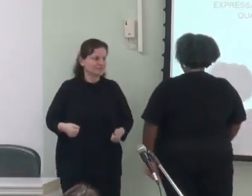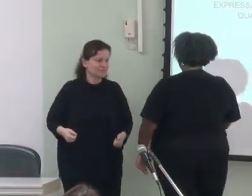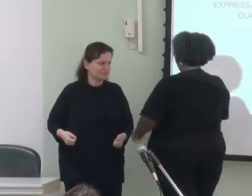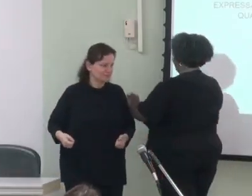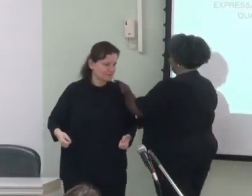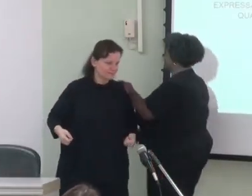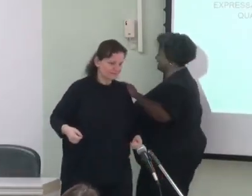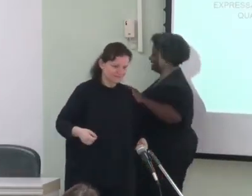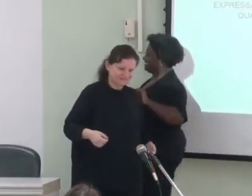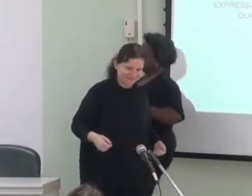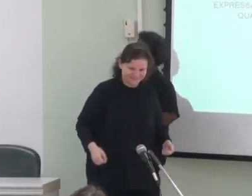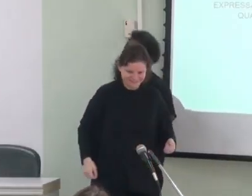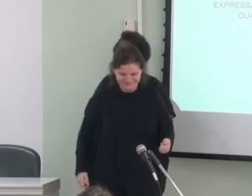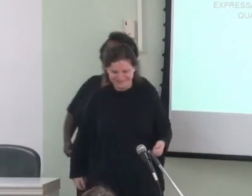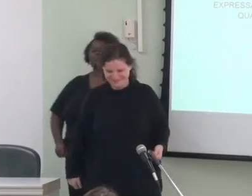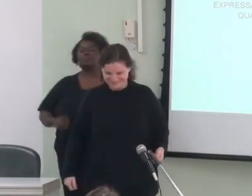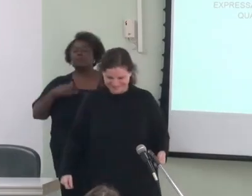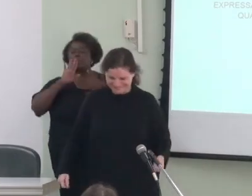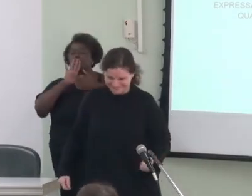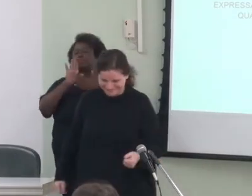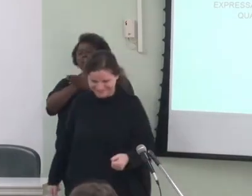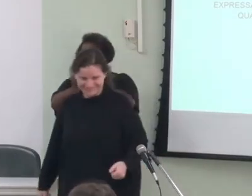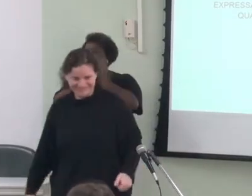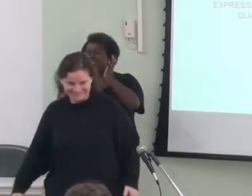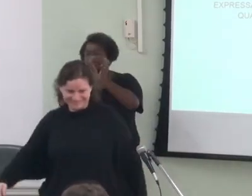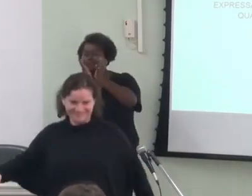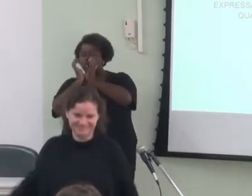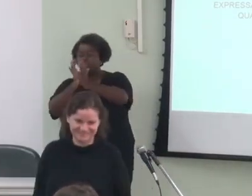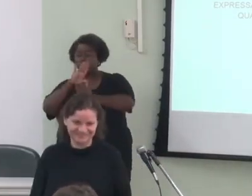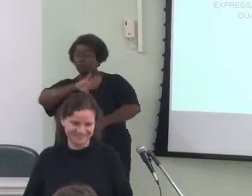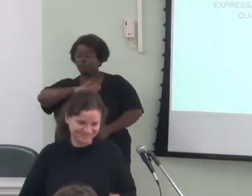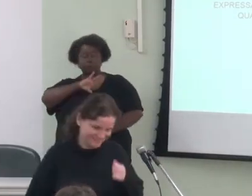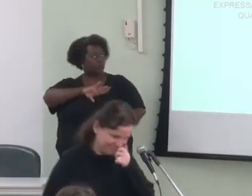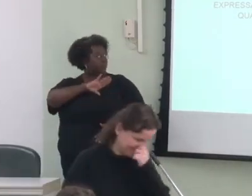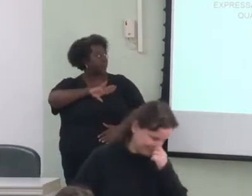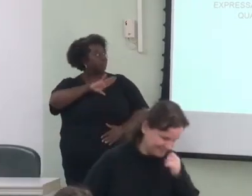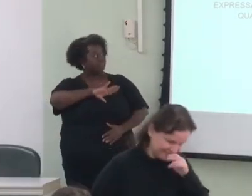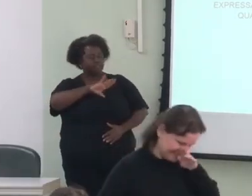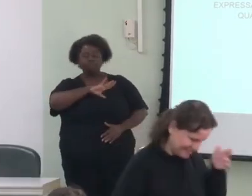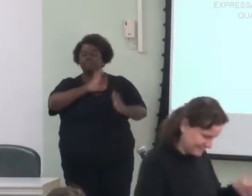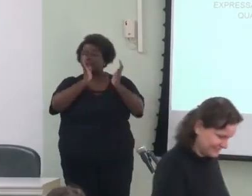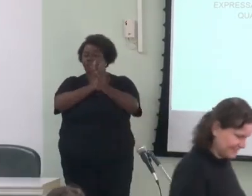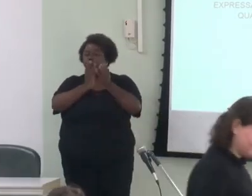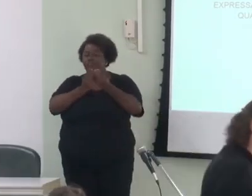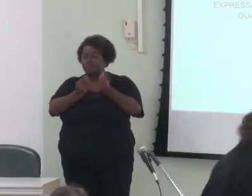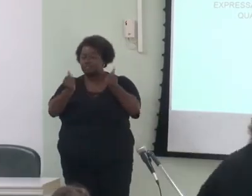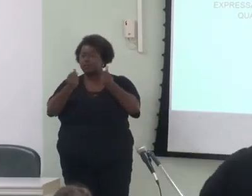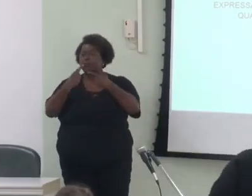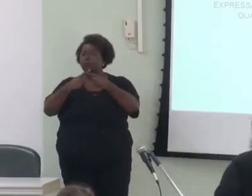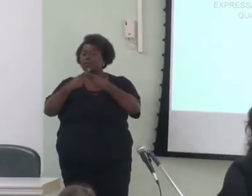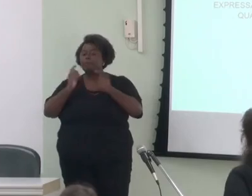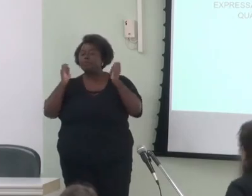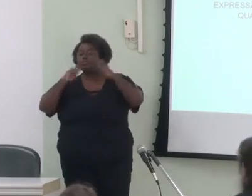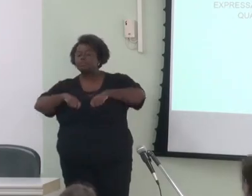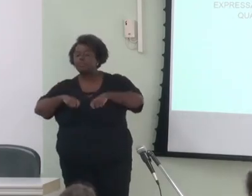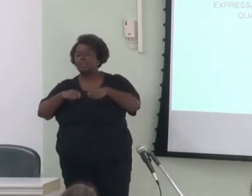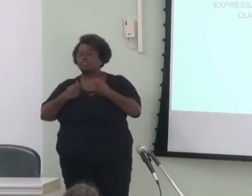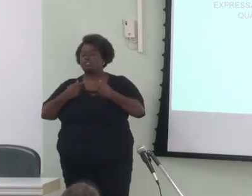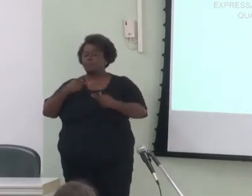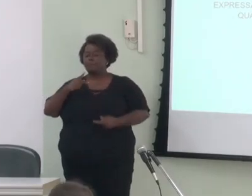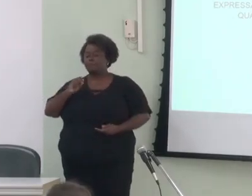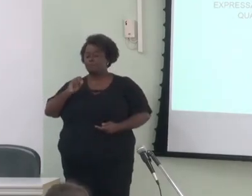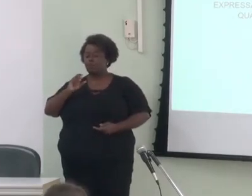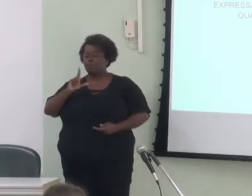expressão lexical de algumas categorias qualificacionais em português porque a possibilidade de polissemia dos itens